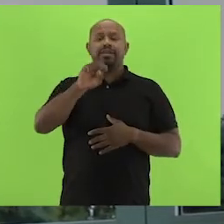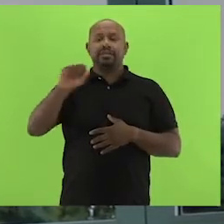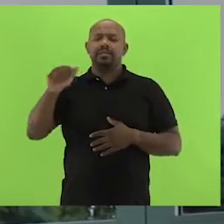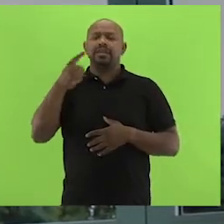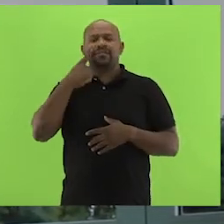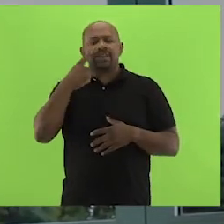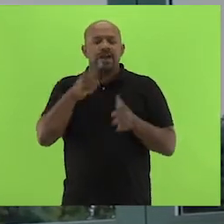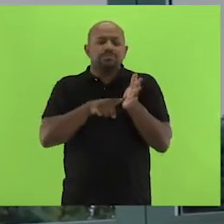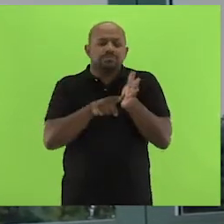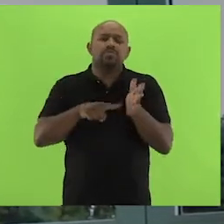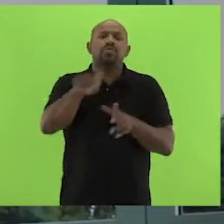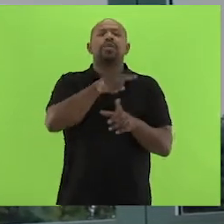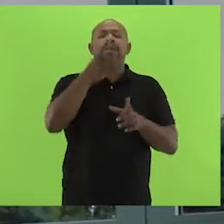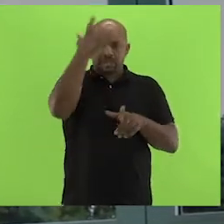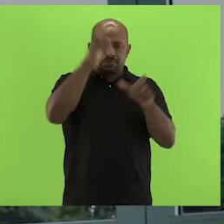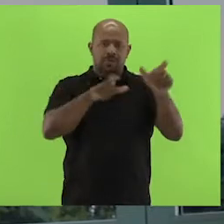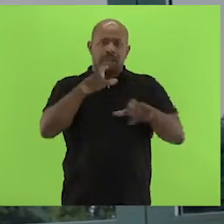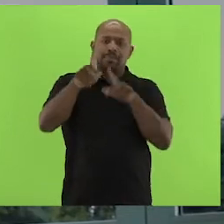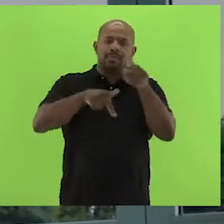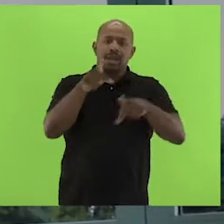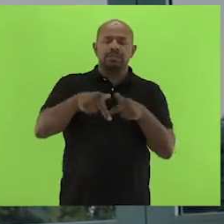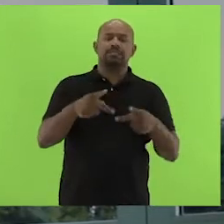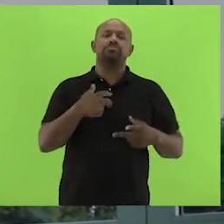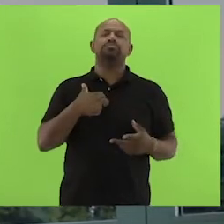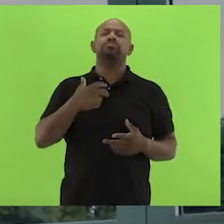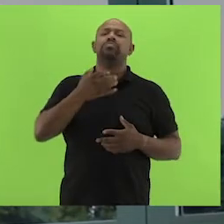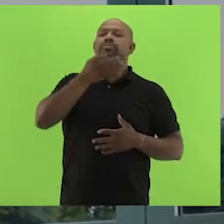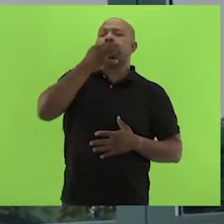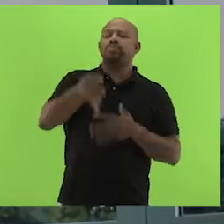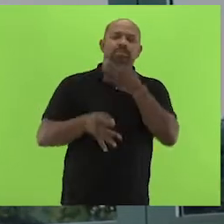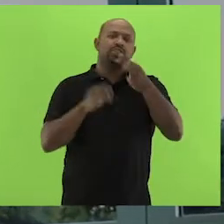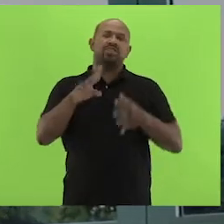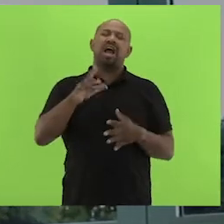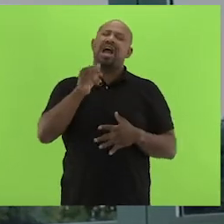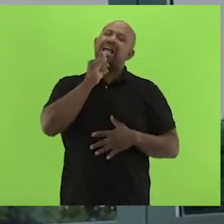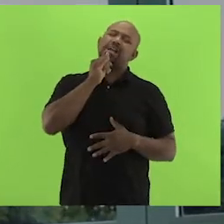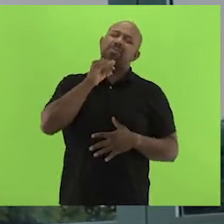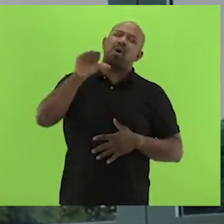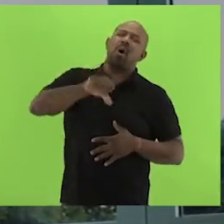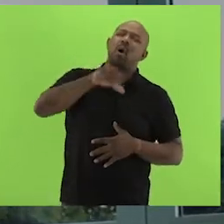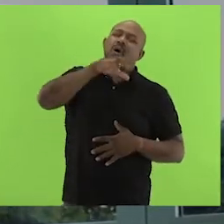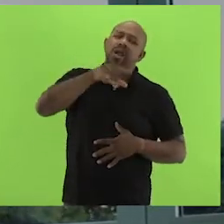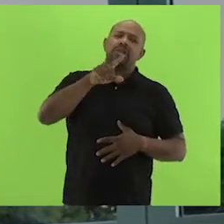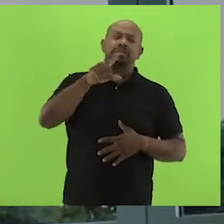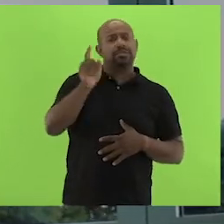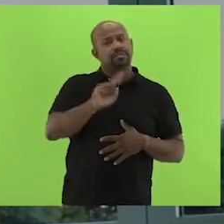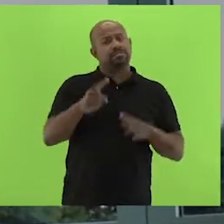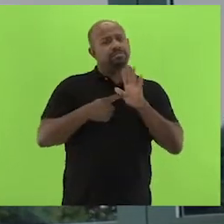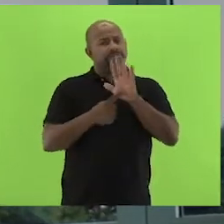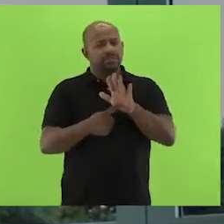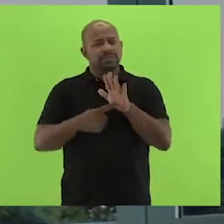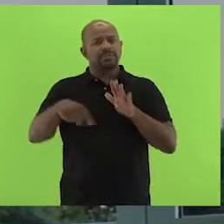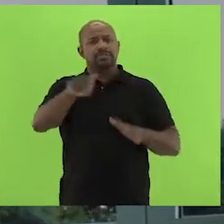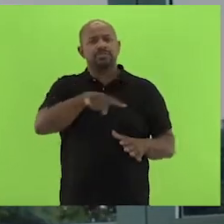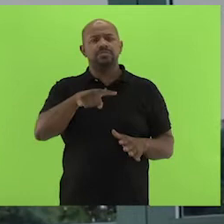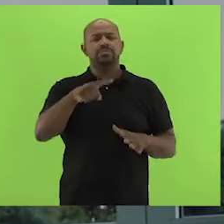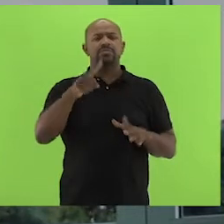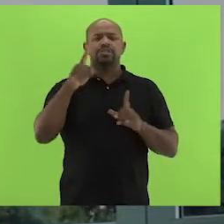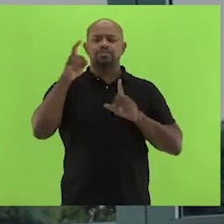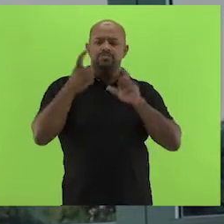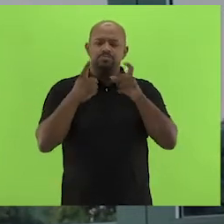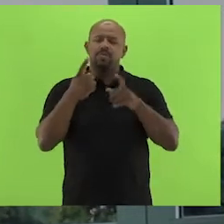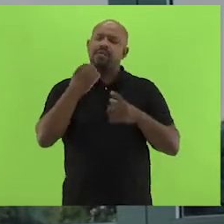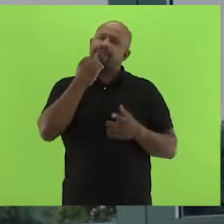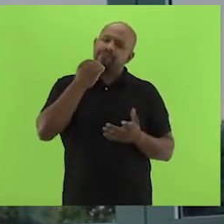da população. Que a população não apareça somente como um exemplo ruim a não ser seguido, mas que apresente também as suas formas de